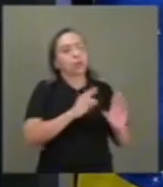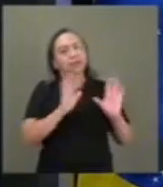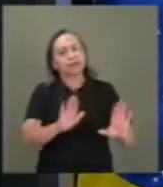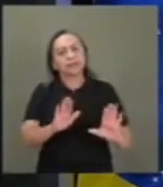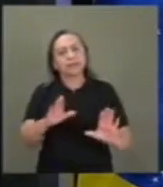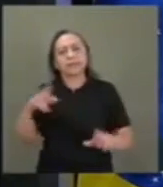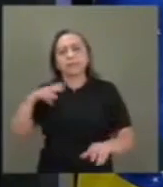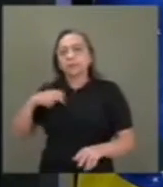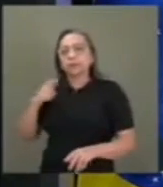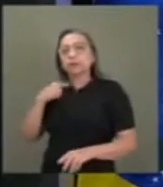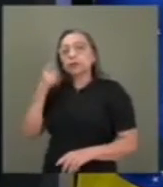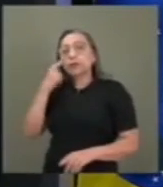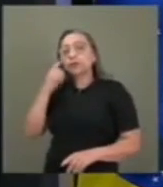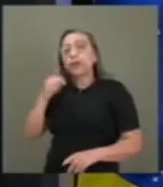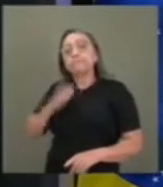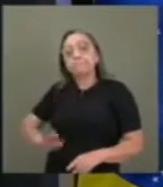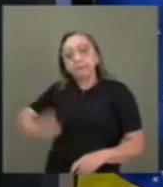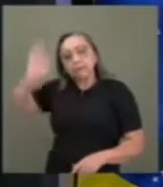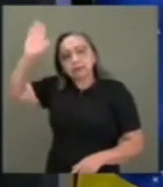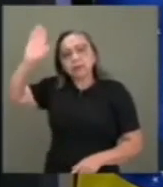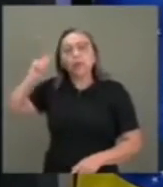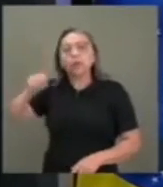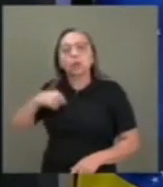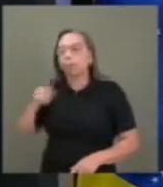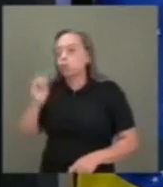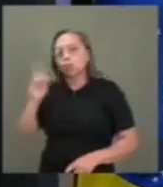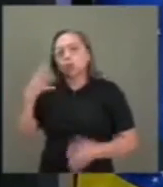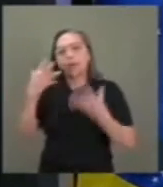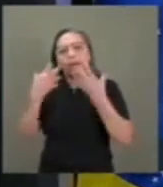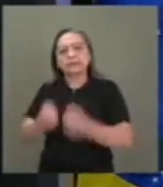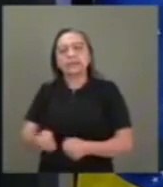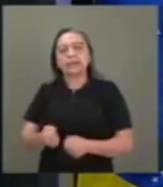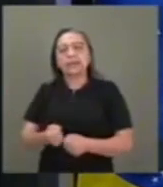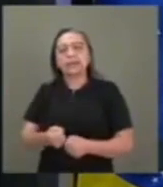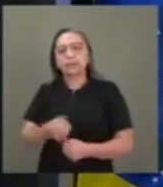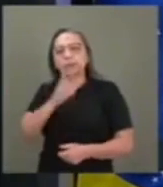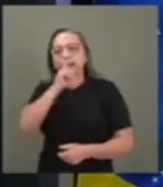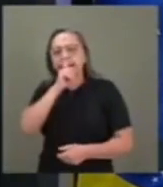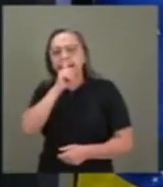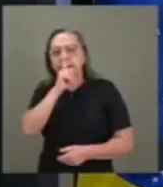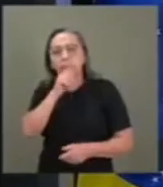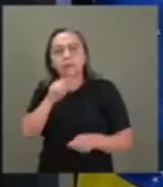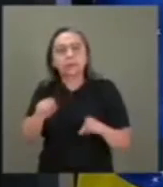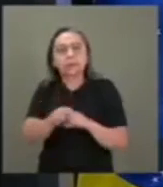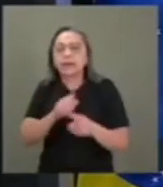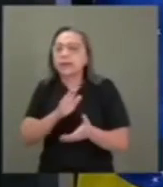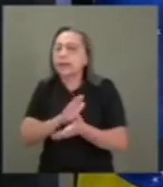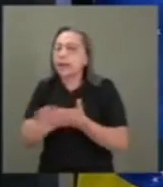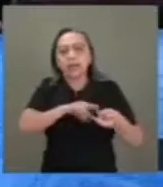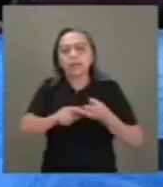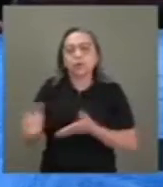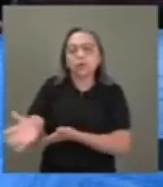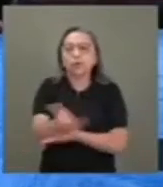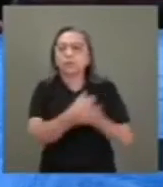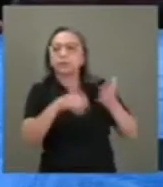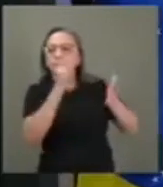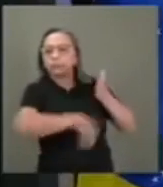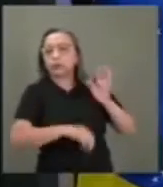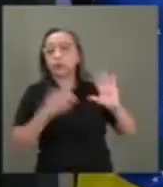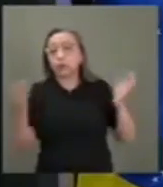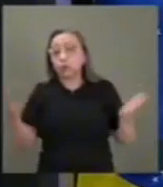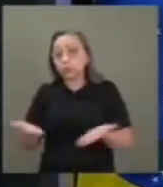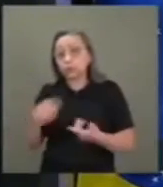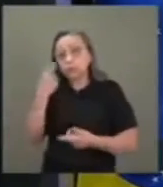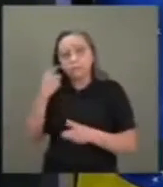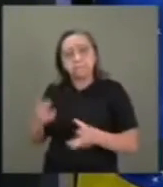Particularmente, eu quero já manifestar que eu não vou aceitar, goela abaixo aqui, nenhuma imposição. E hoje, o você